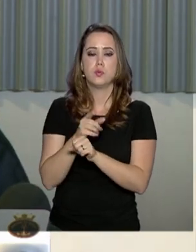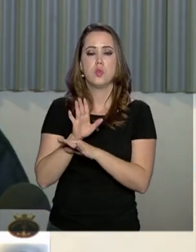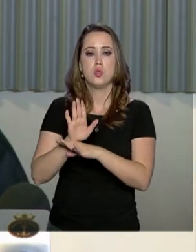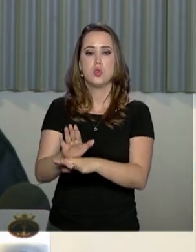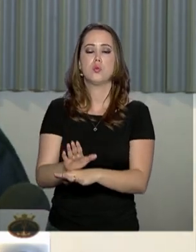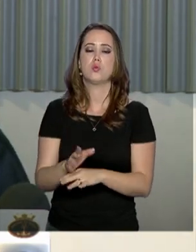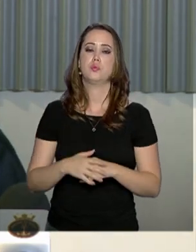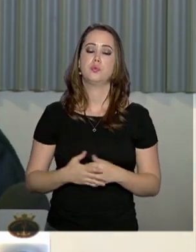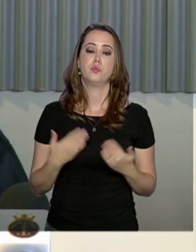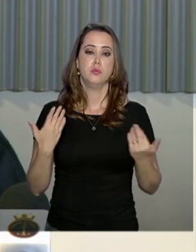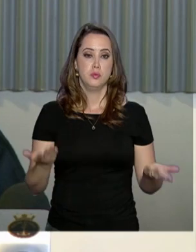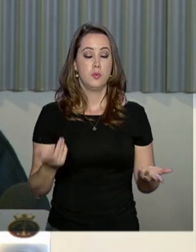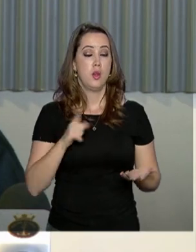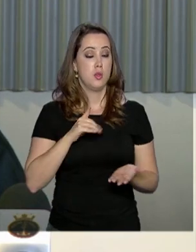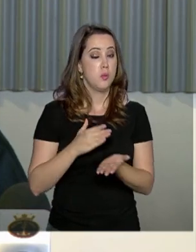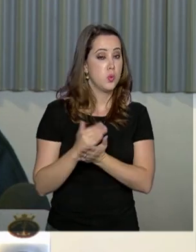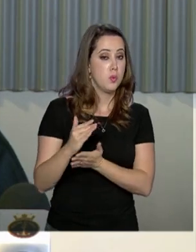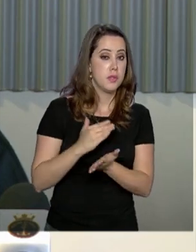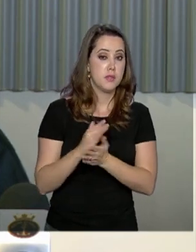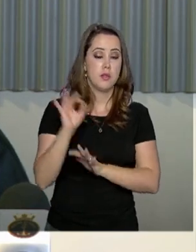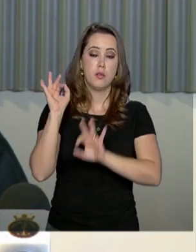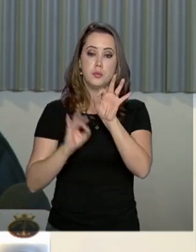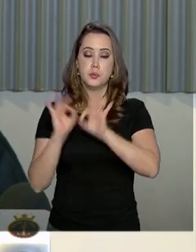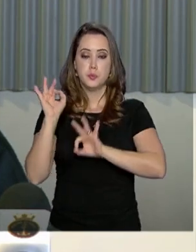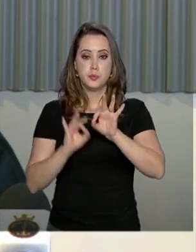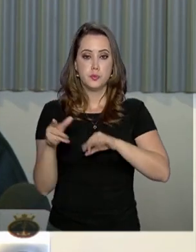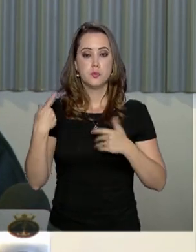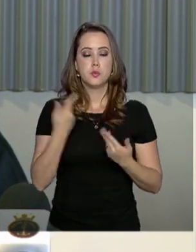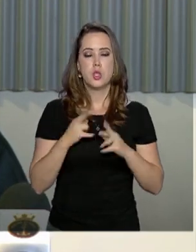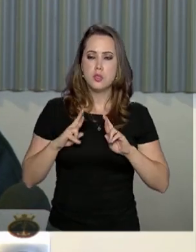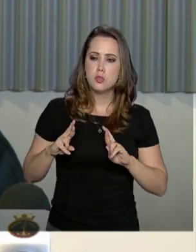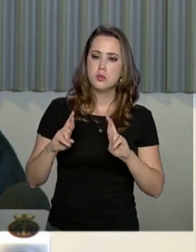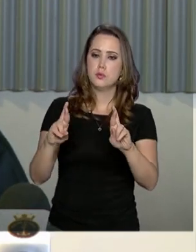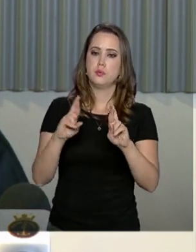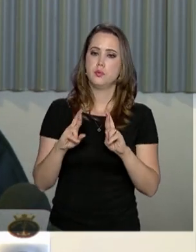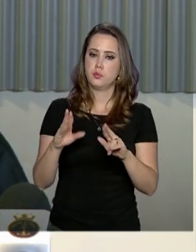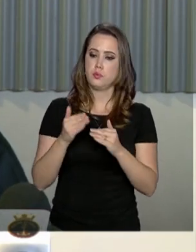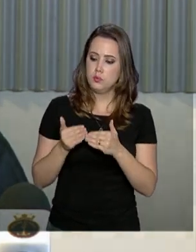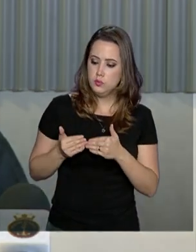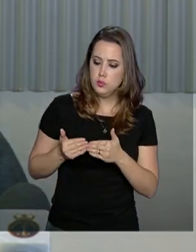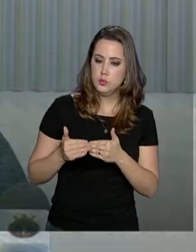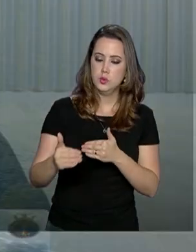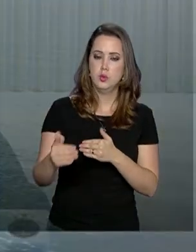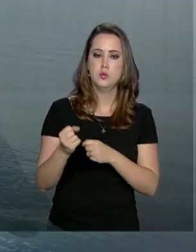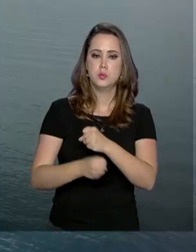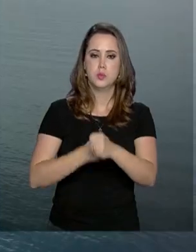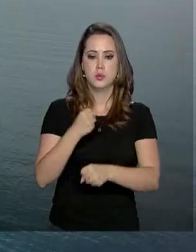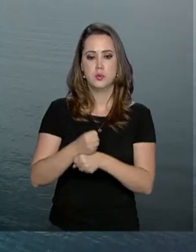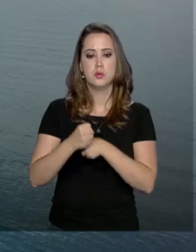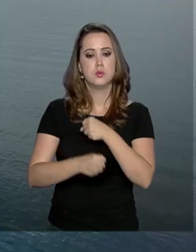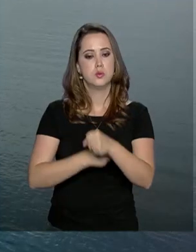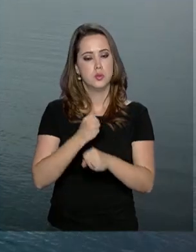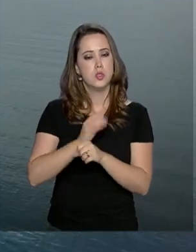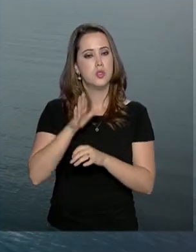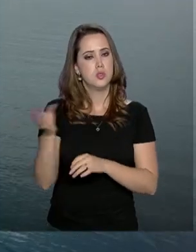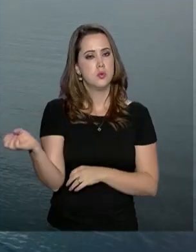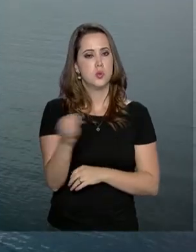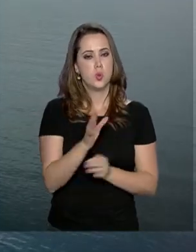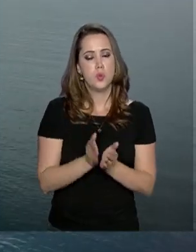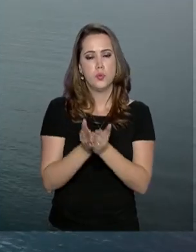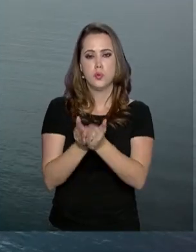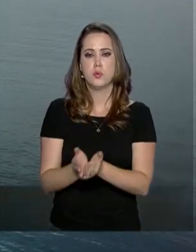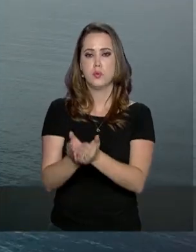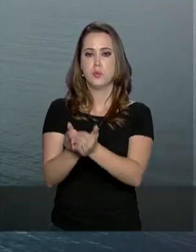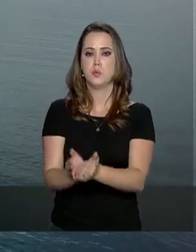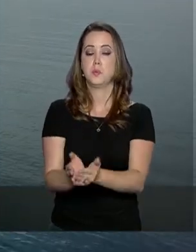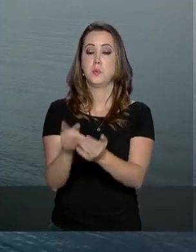Antártico. Nós estamos iniciando o projeto e a gente espera que nos próximos anos nós já tenhamos um novo navio